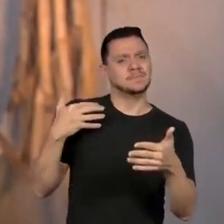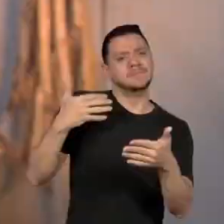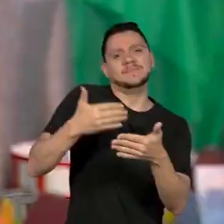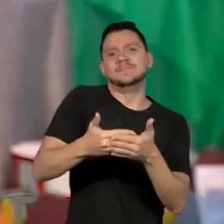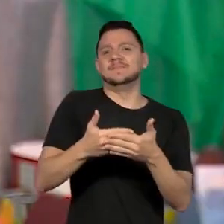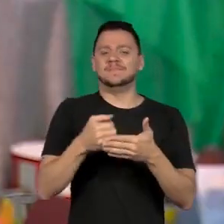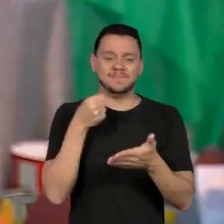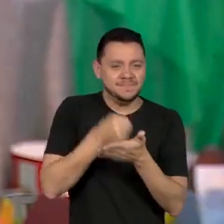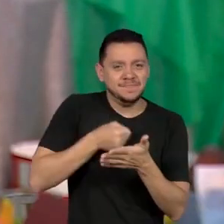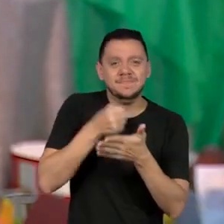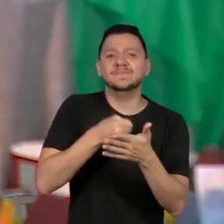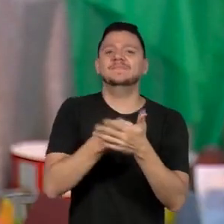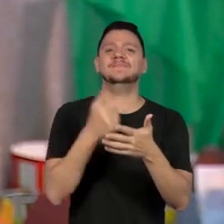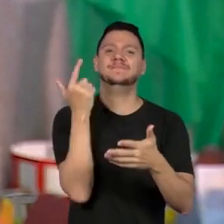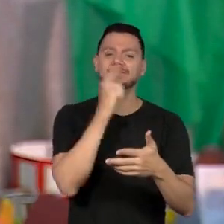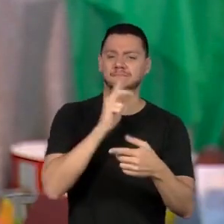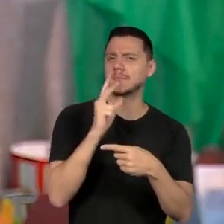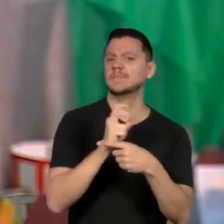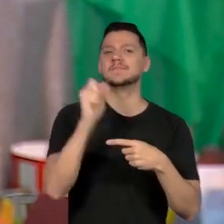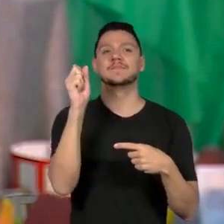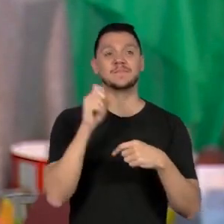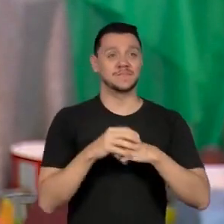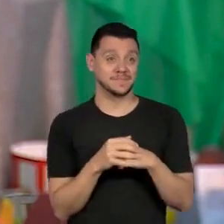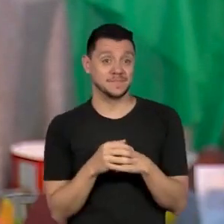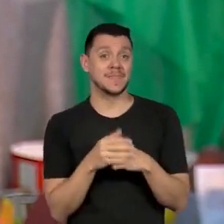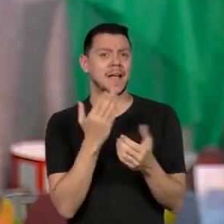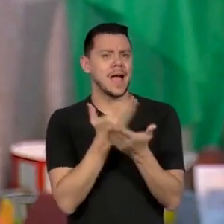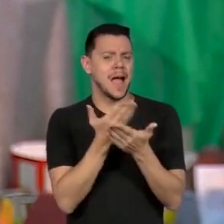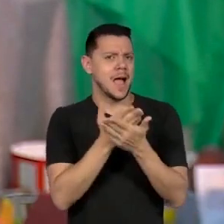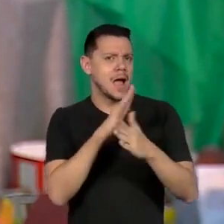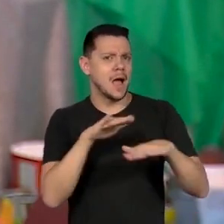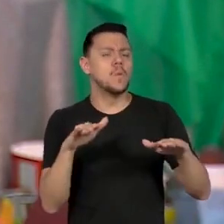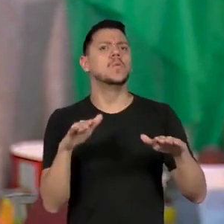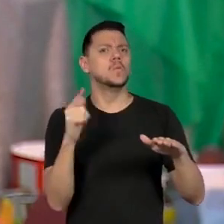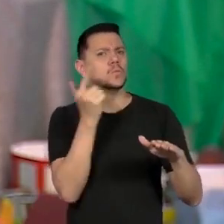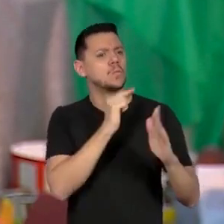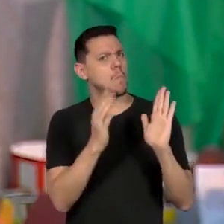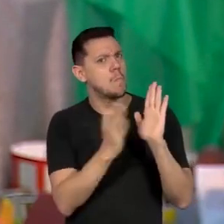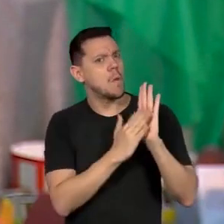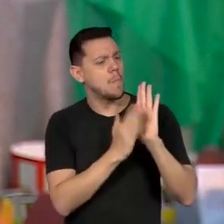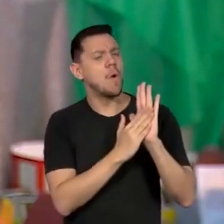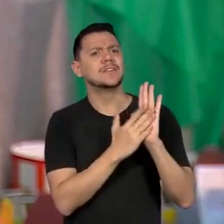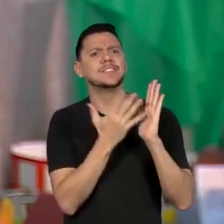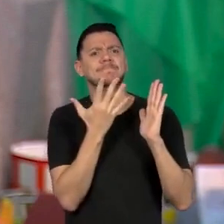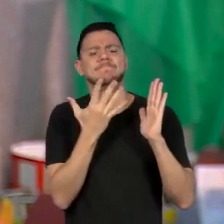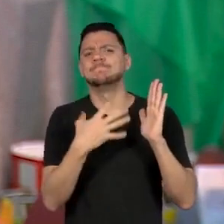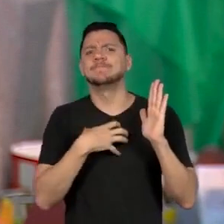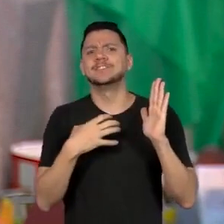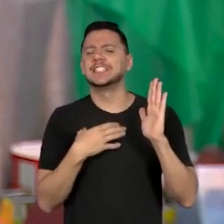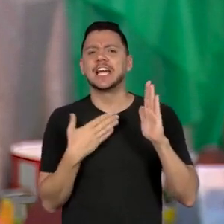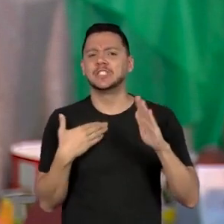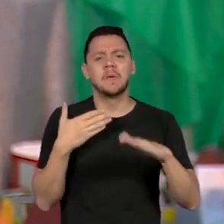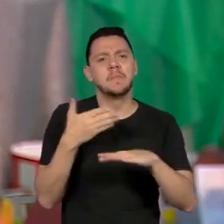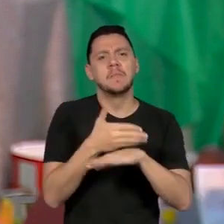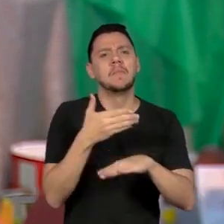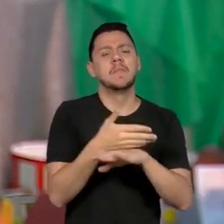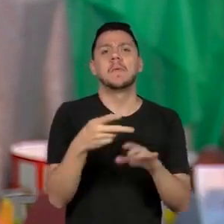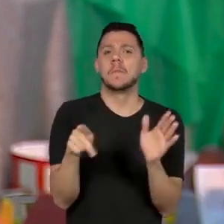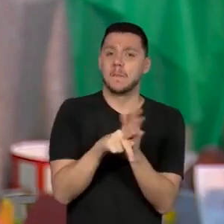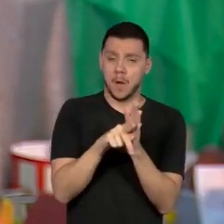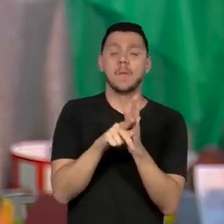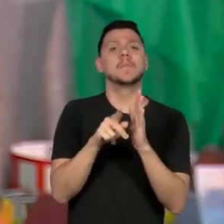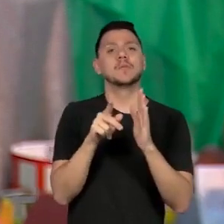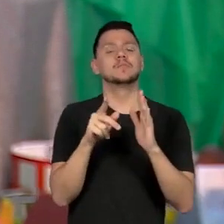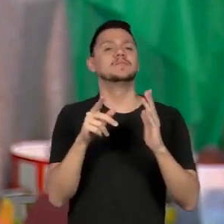vitoriosos. Os alunos são envolvidos, né, dentro da proposta que é da portaria, da secretaria, né,